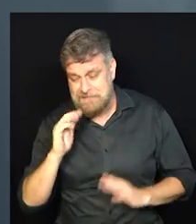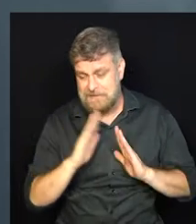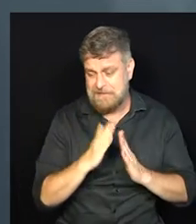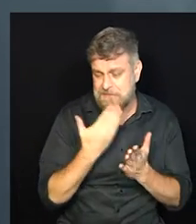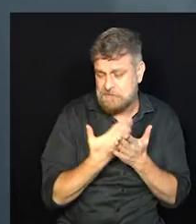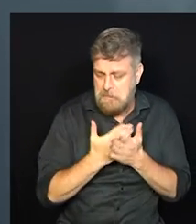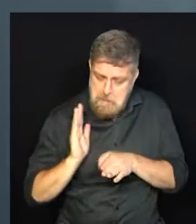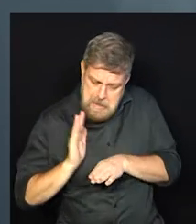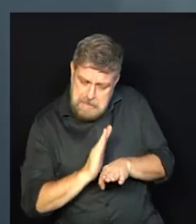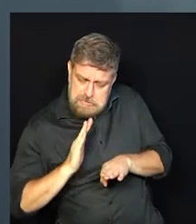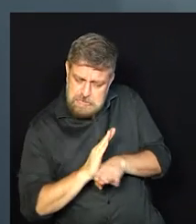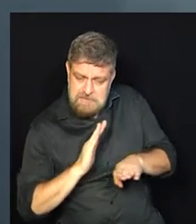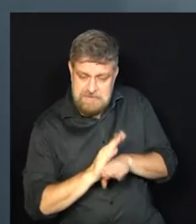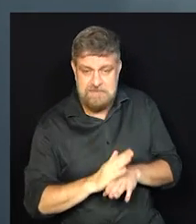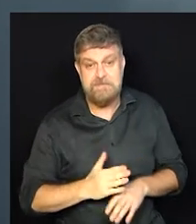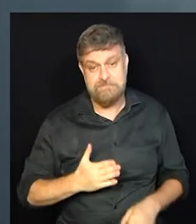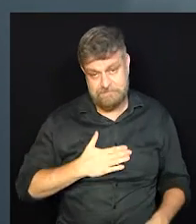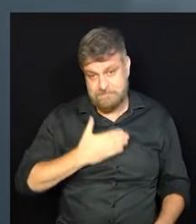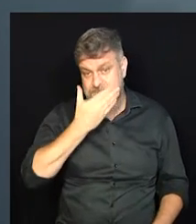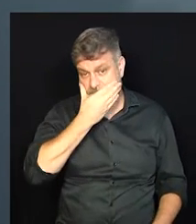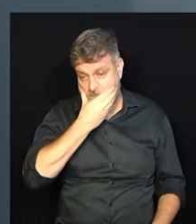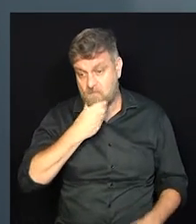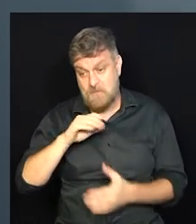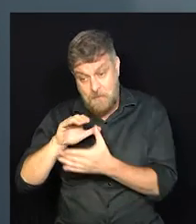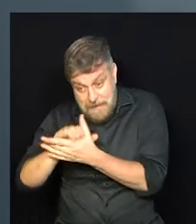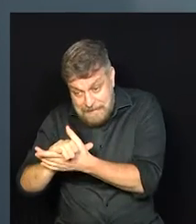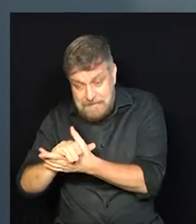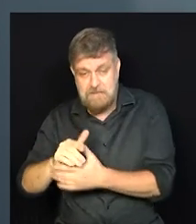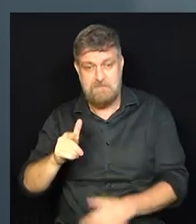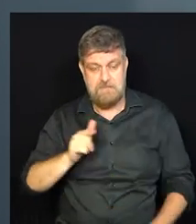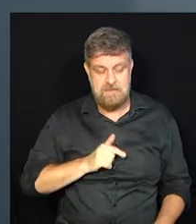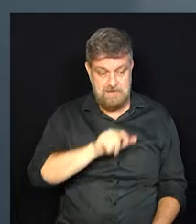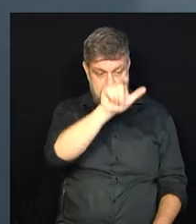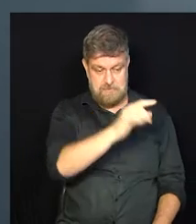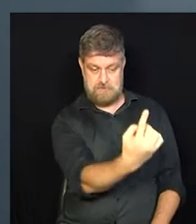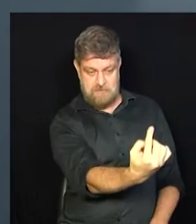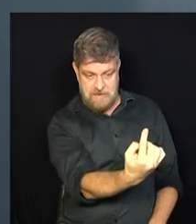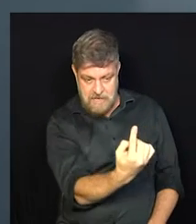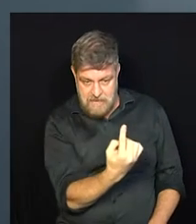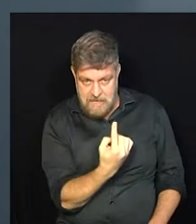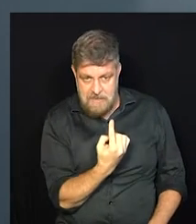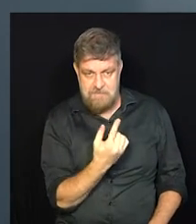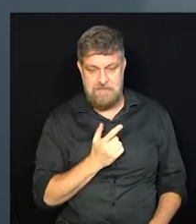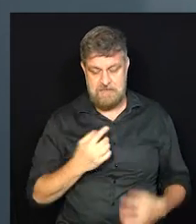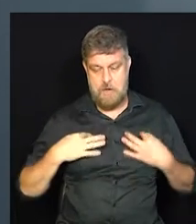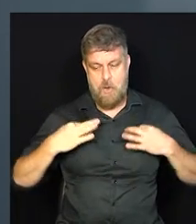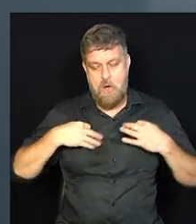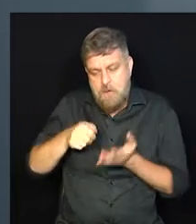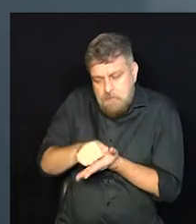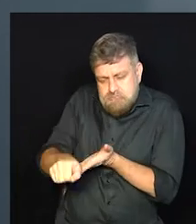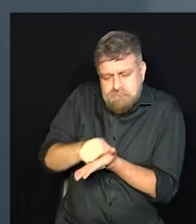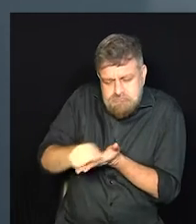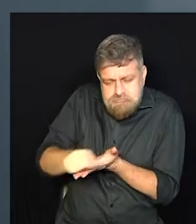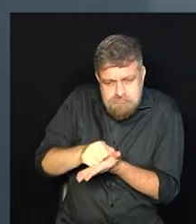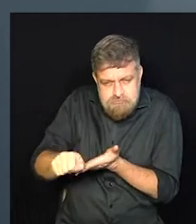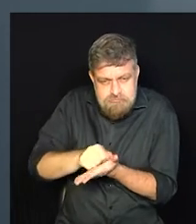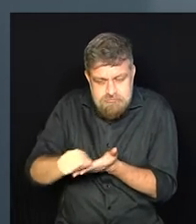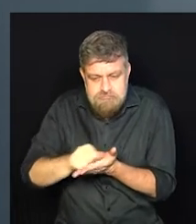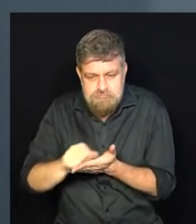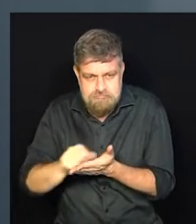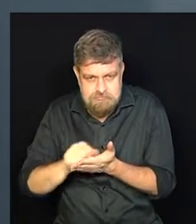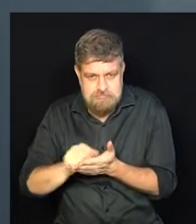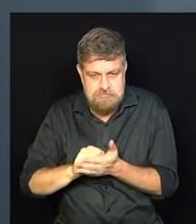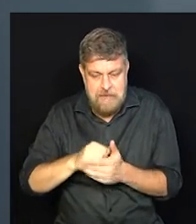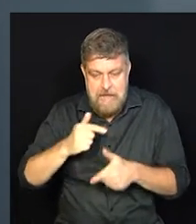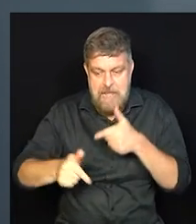com a escola. Aí, essa minha amiga, essa pessoa vem, me ajuda, lava roupa. Essas coisas mais,